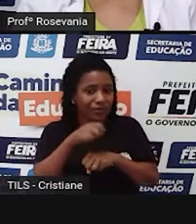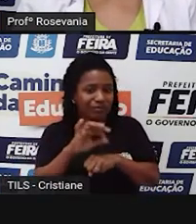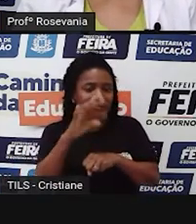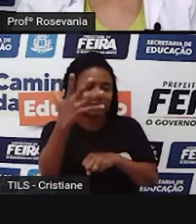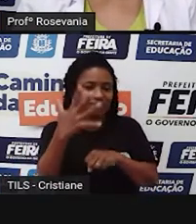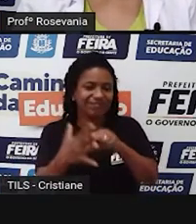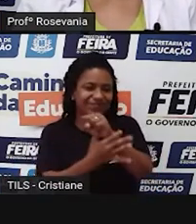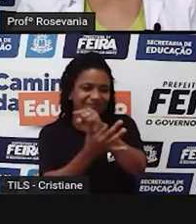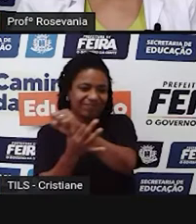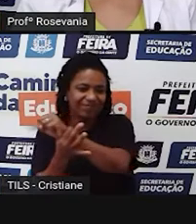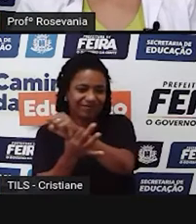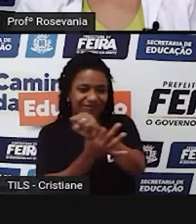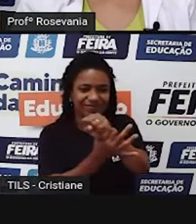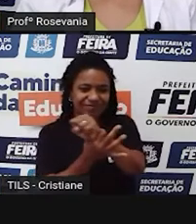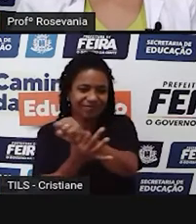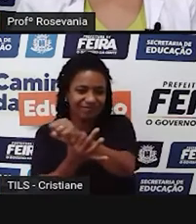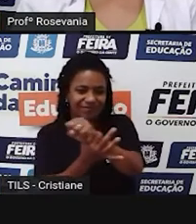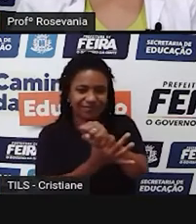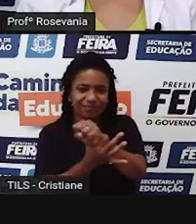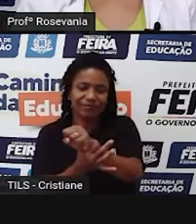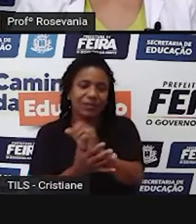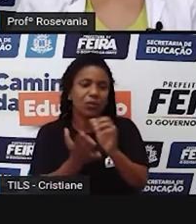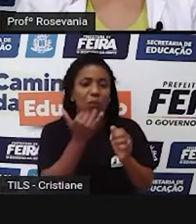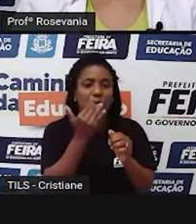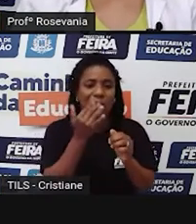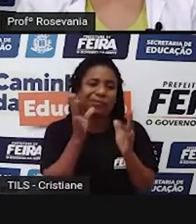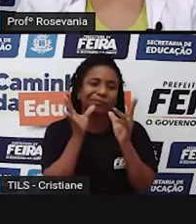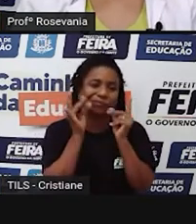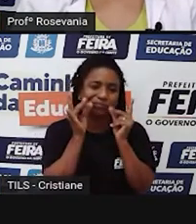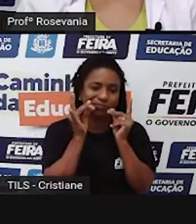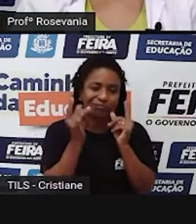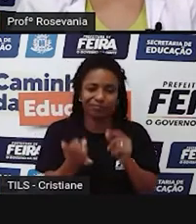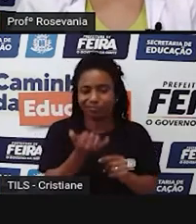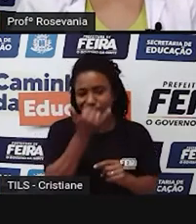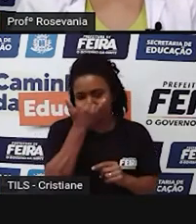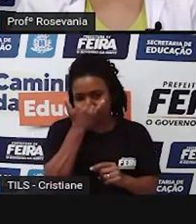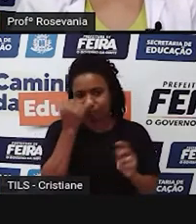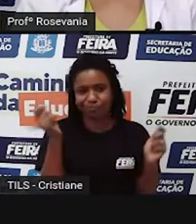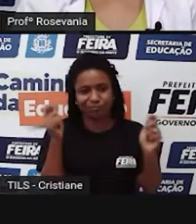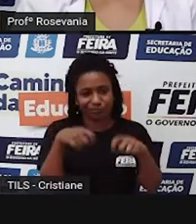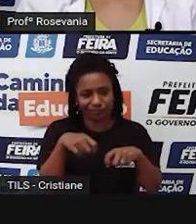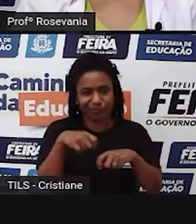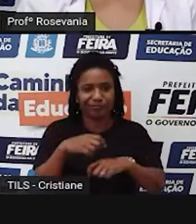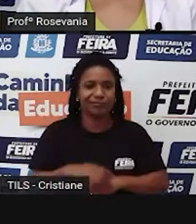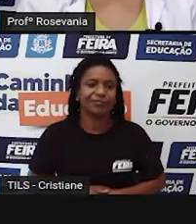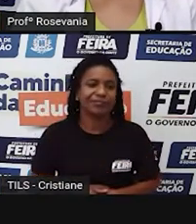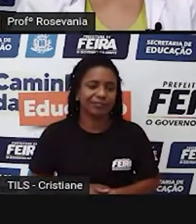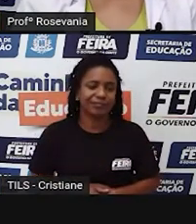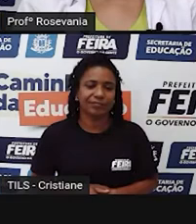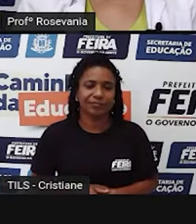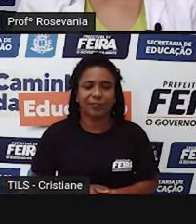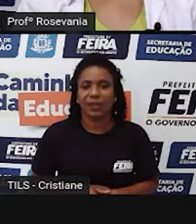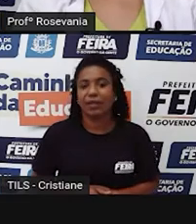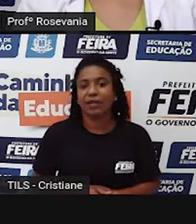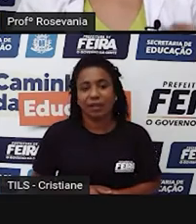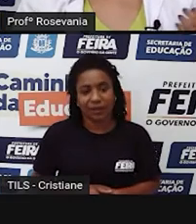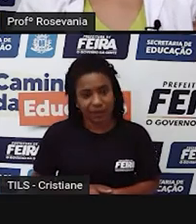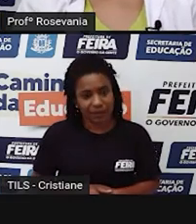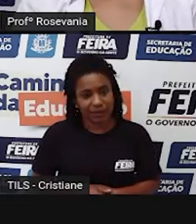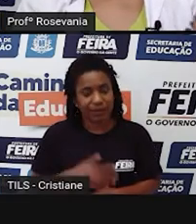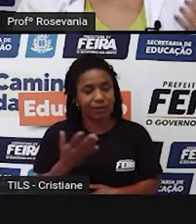também não acabam comendo esse material aí que a gente, né? Que a gente está observando. Hoje em dia,